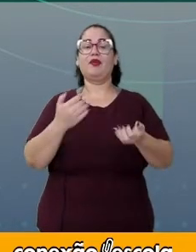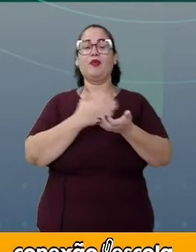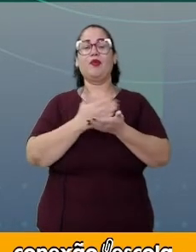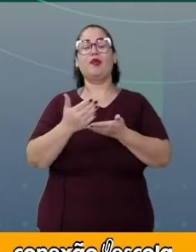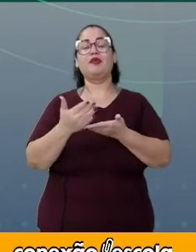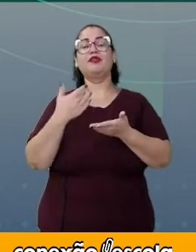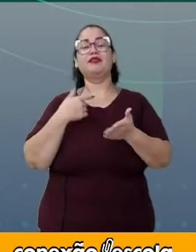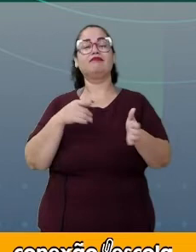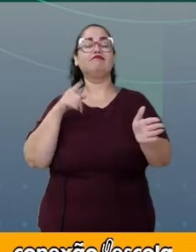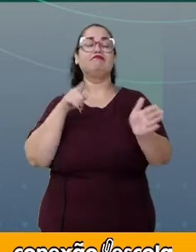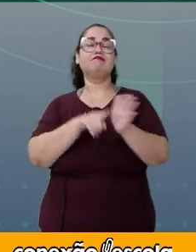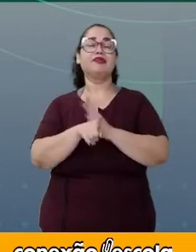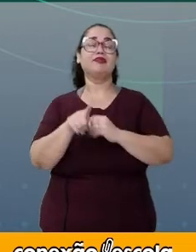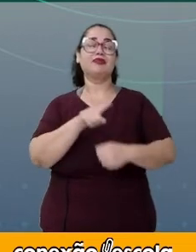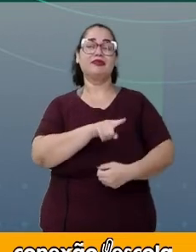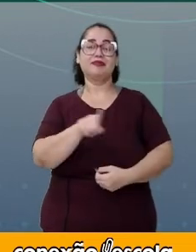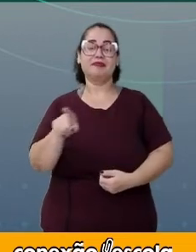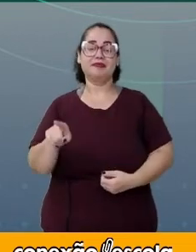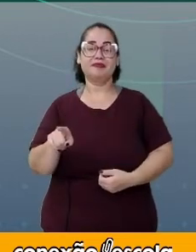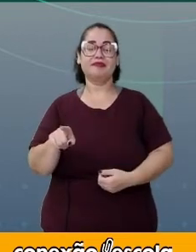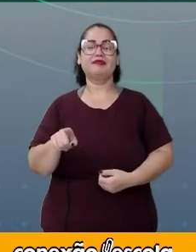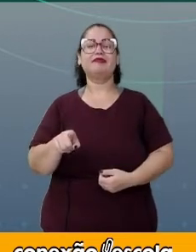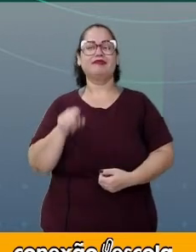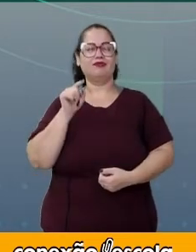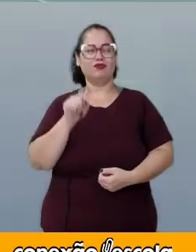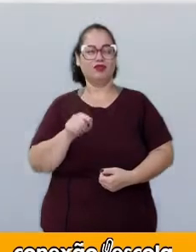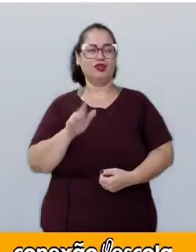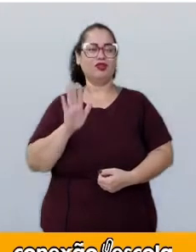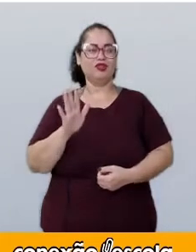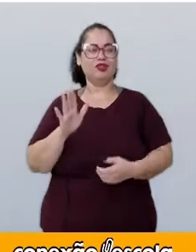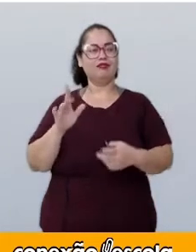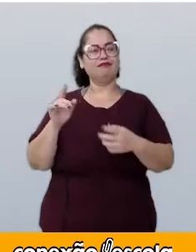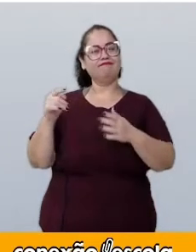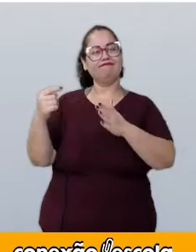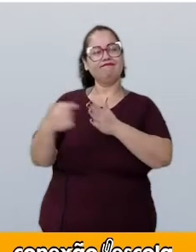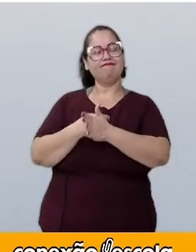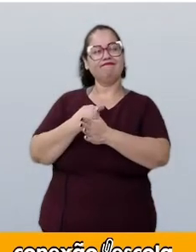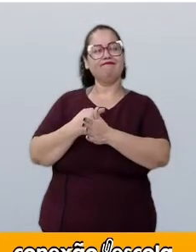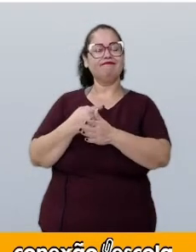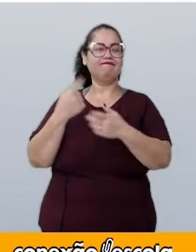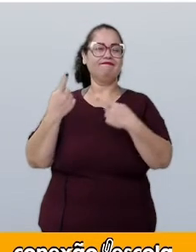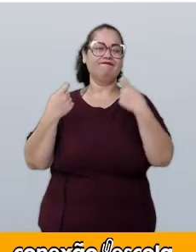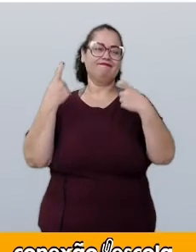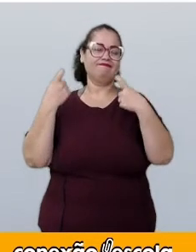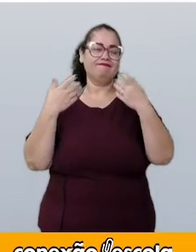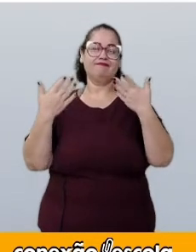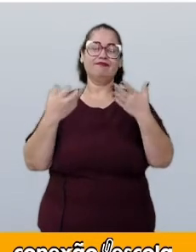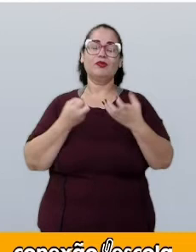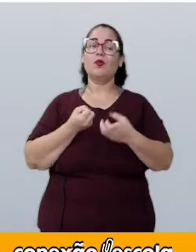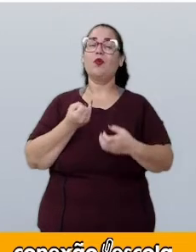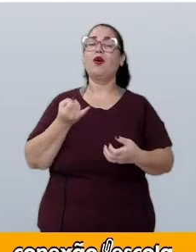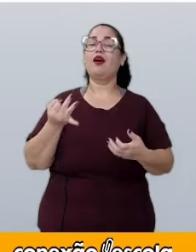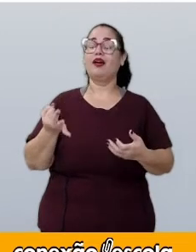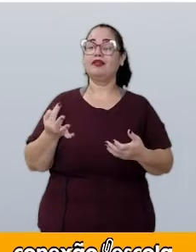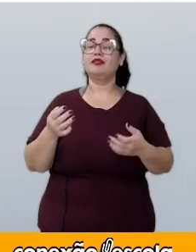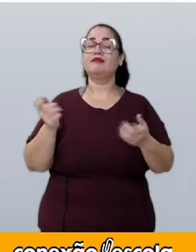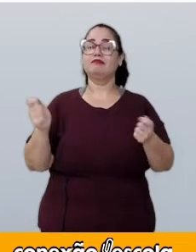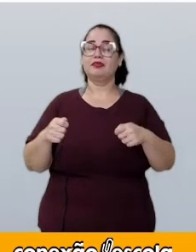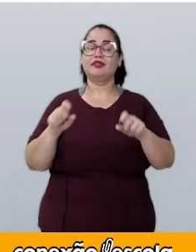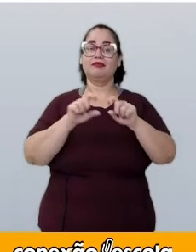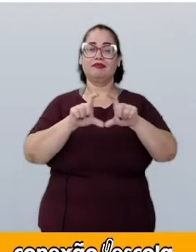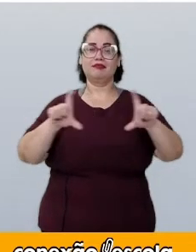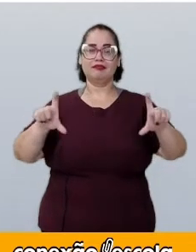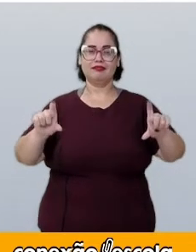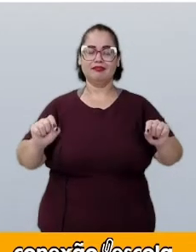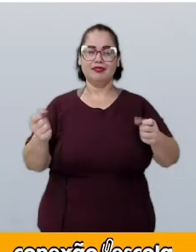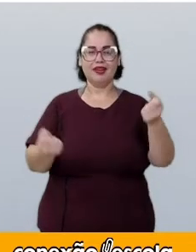te fazendo uma pergunta. Você já se perguntou quantas vezes, quantas placas